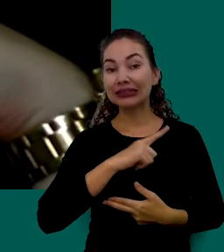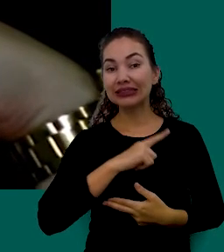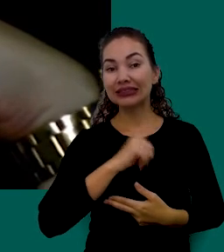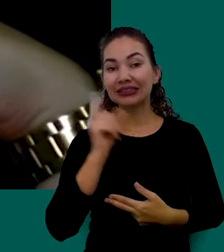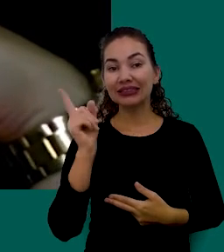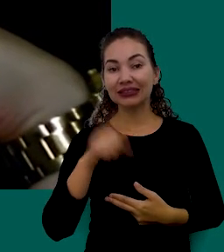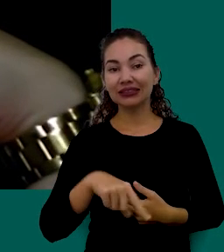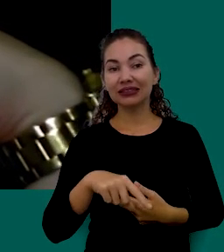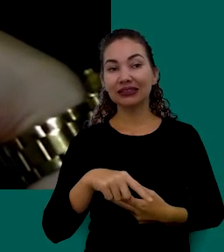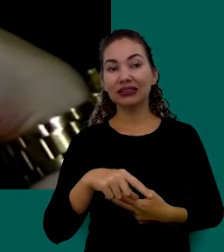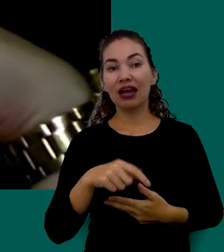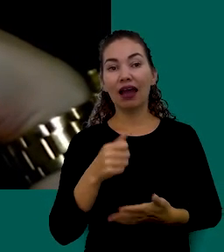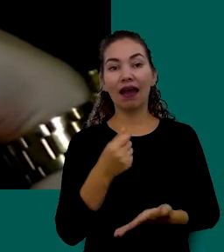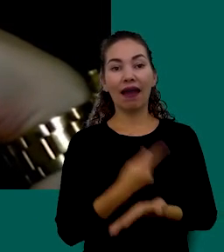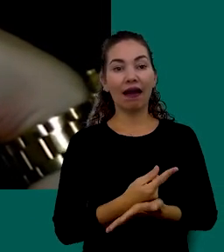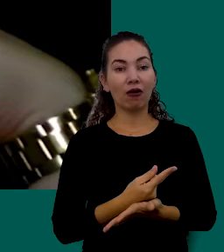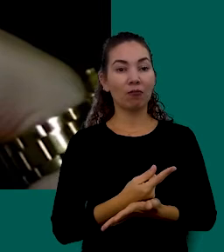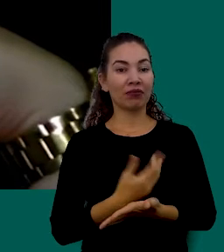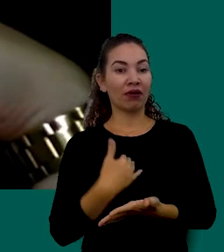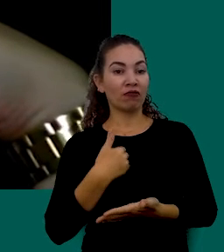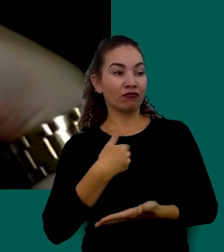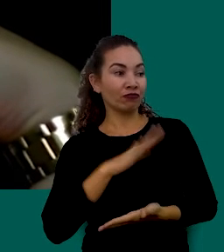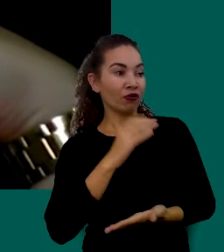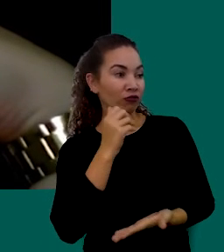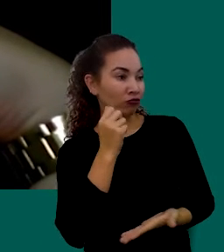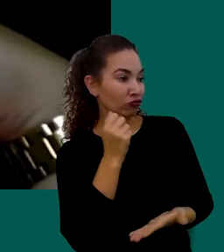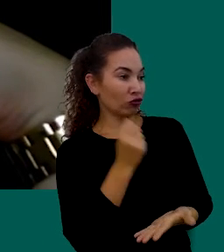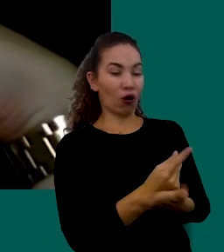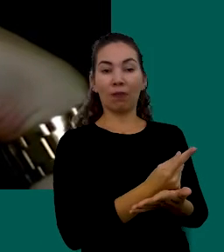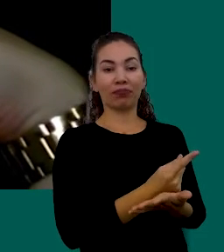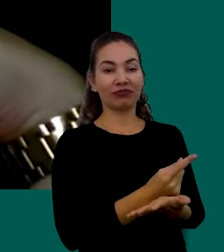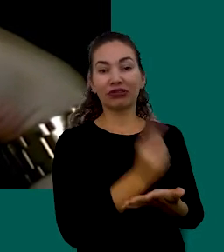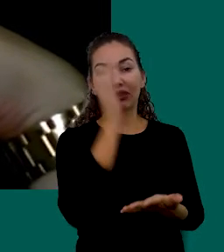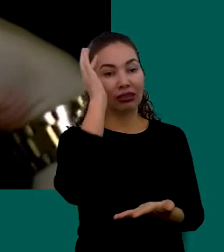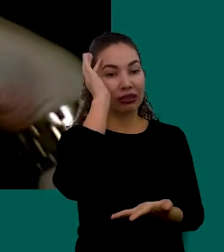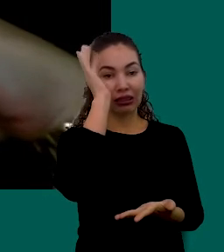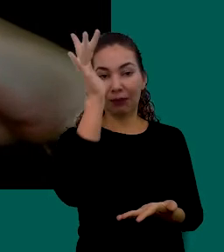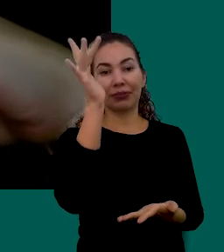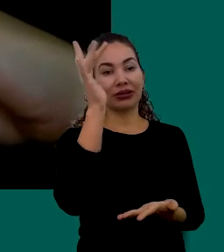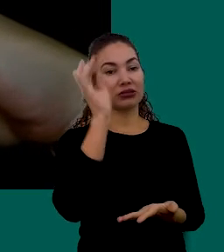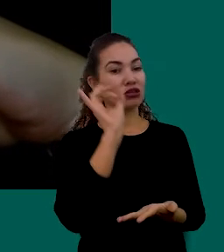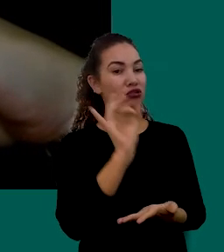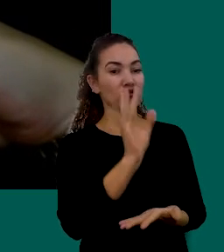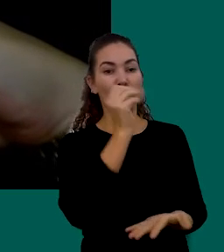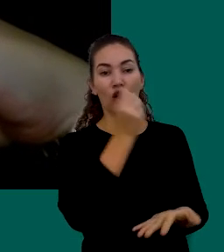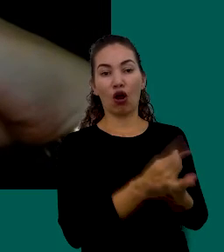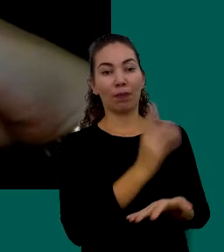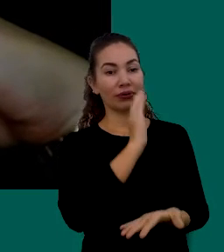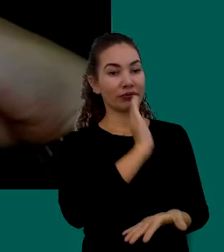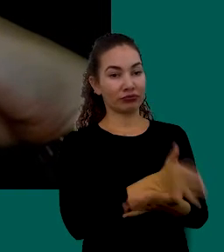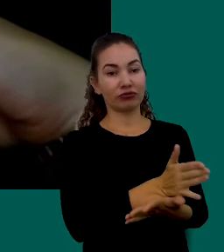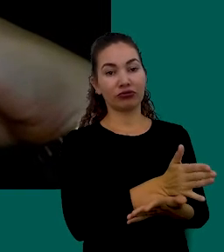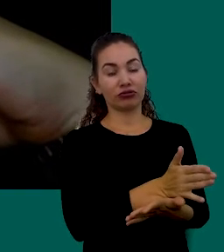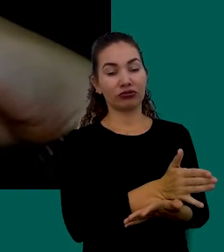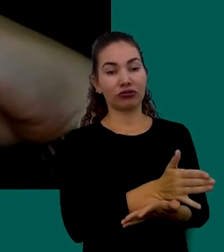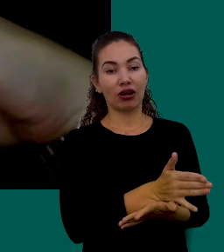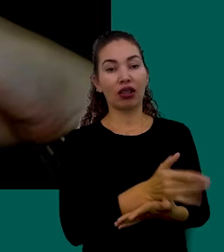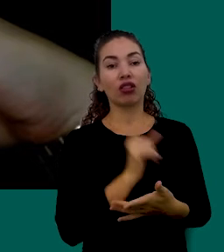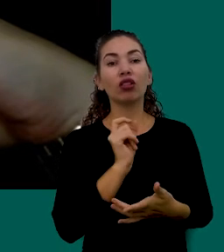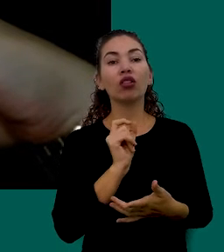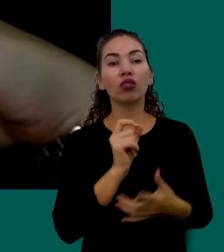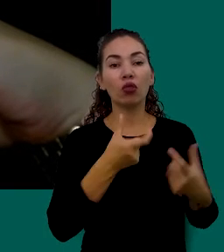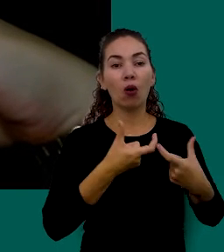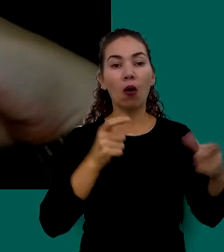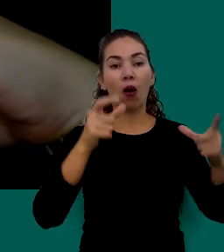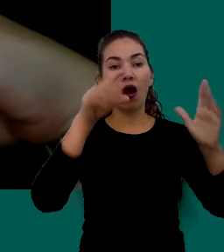A Compra Por Impulso Então Evite Ir A Grandes Promoções